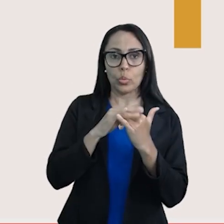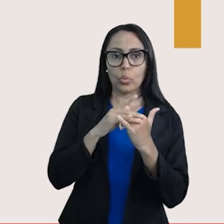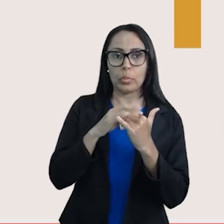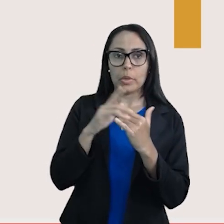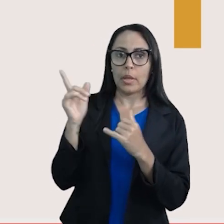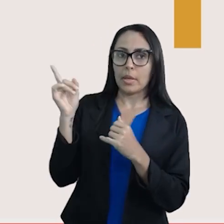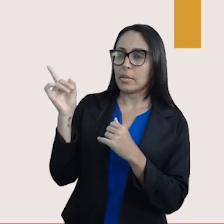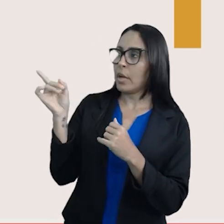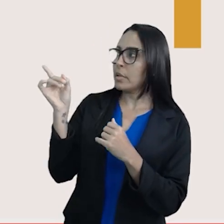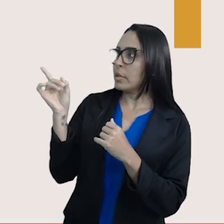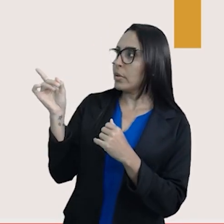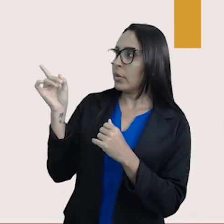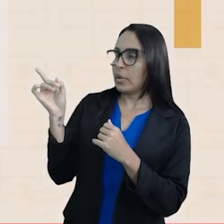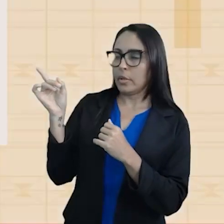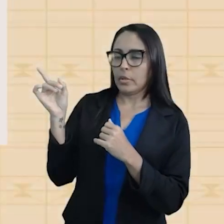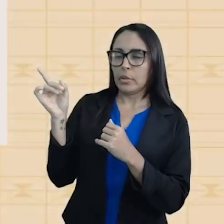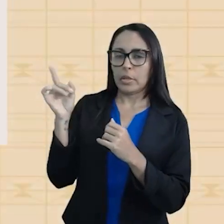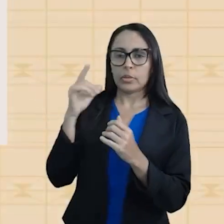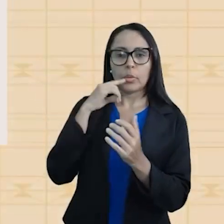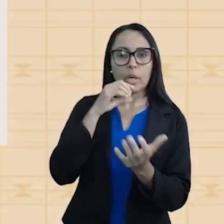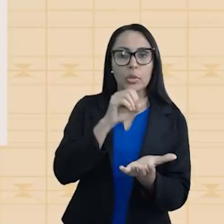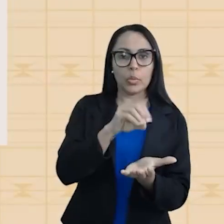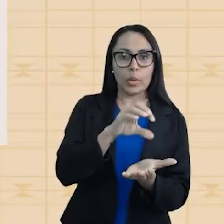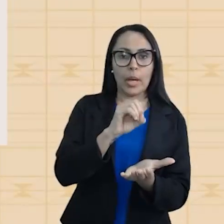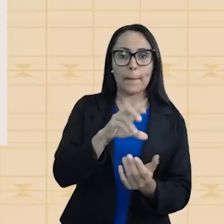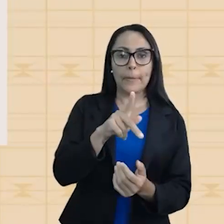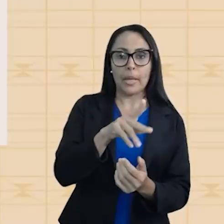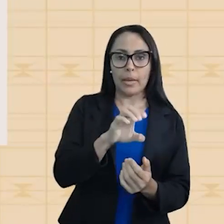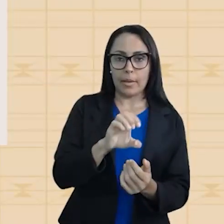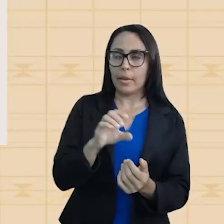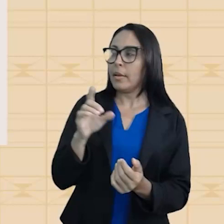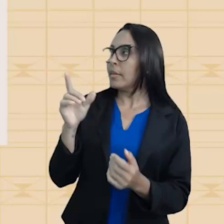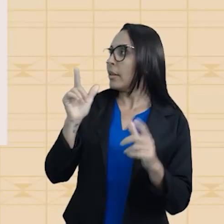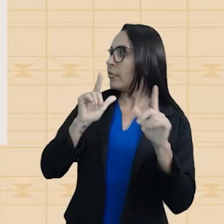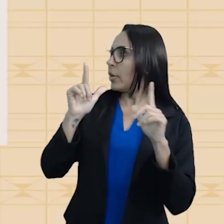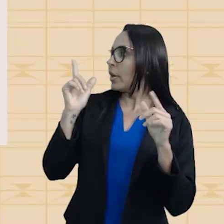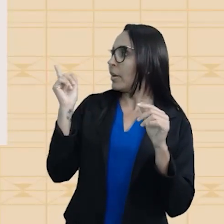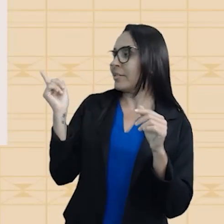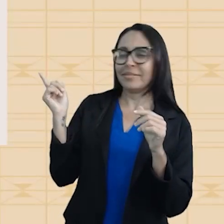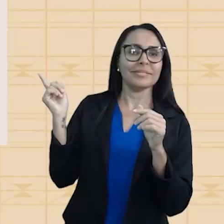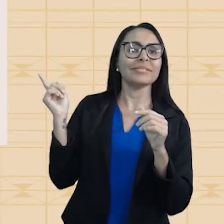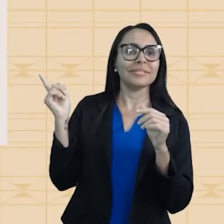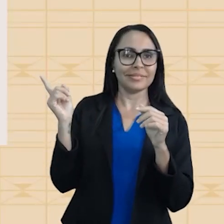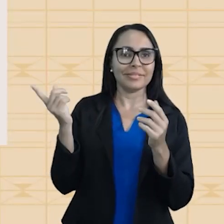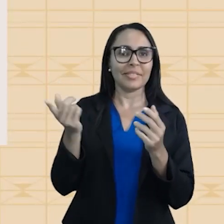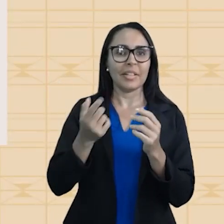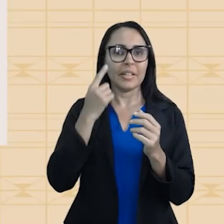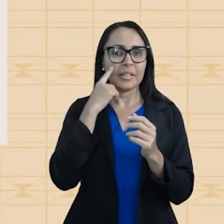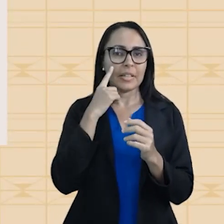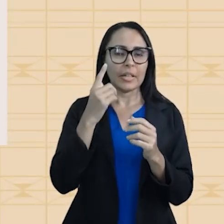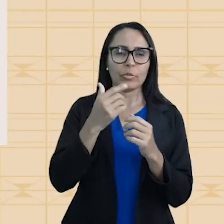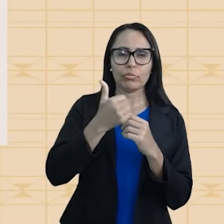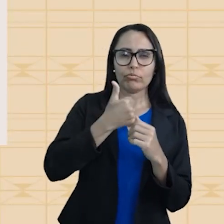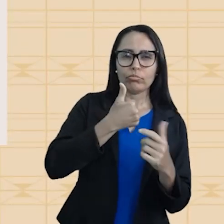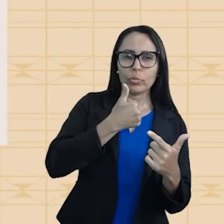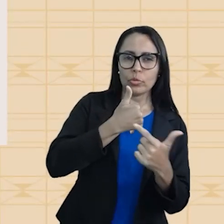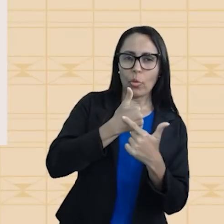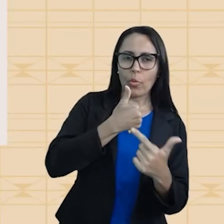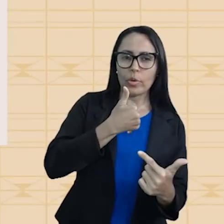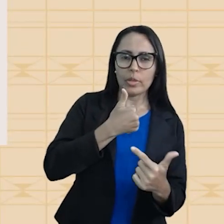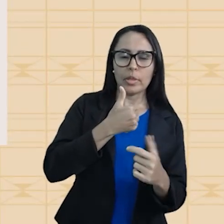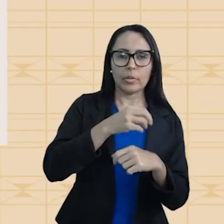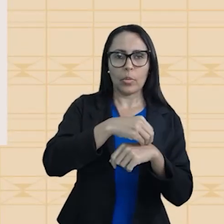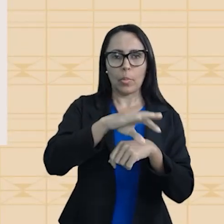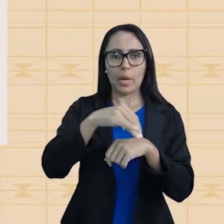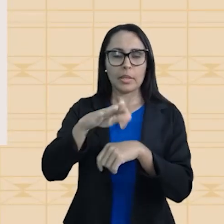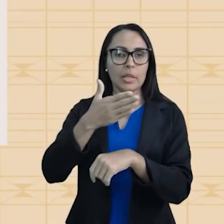YouTube do EducaPE, tá? EducaPE TV. Se inscreve aí, dá teu joinha, compartilha